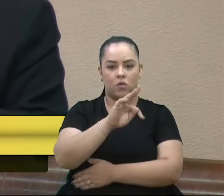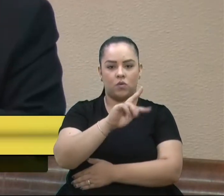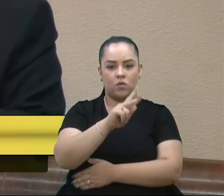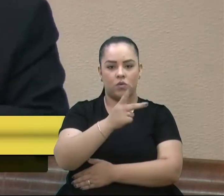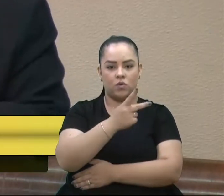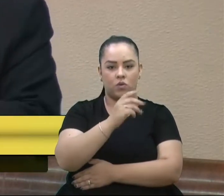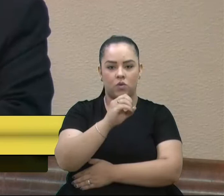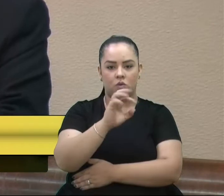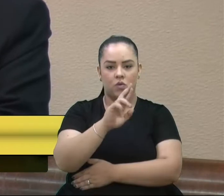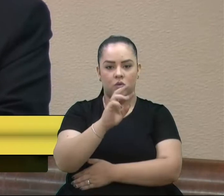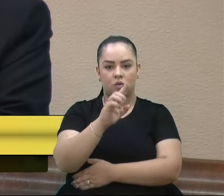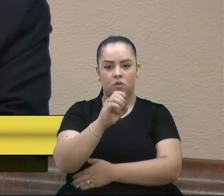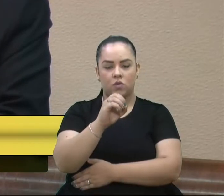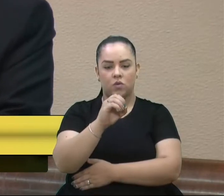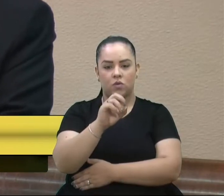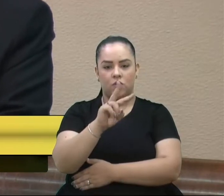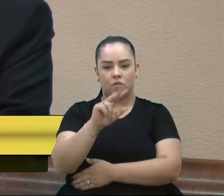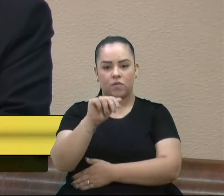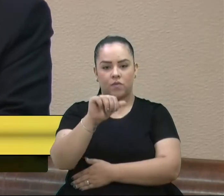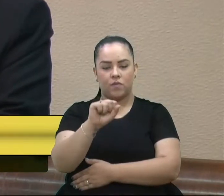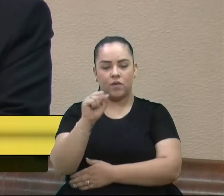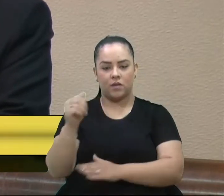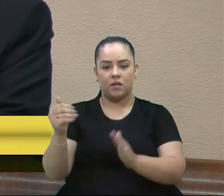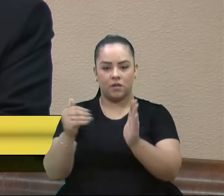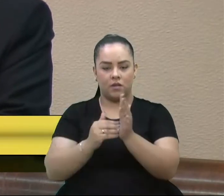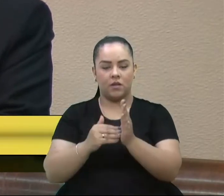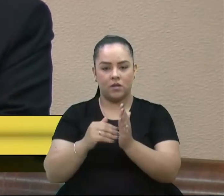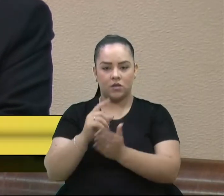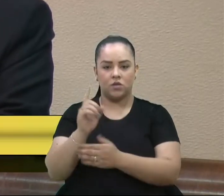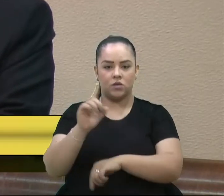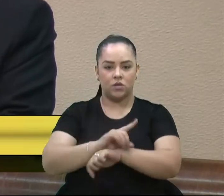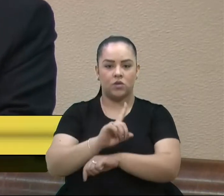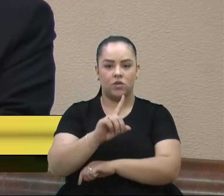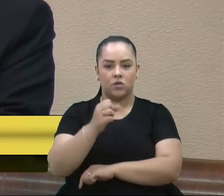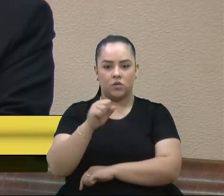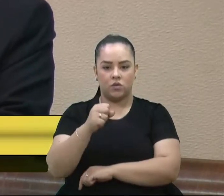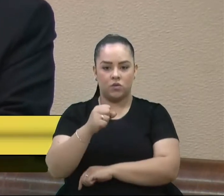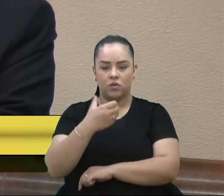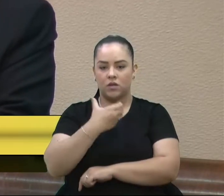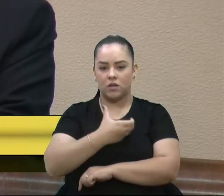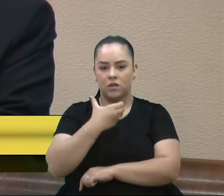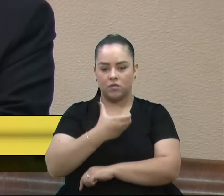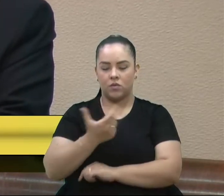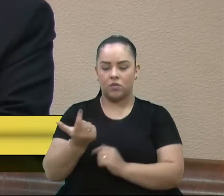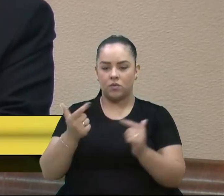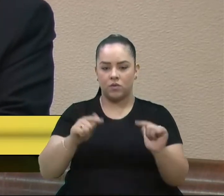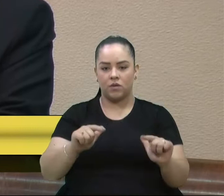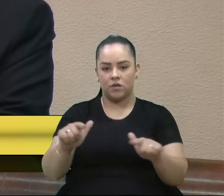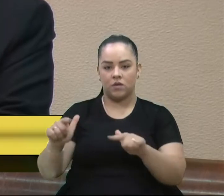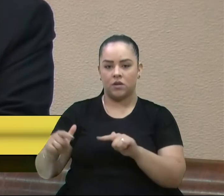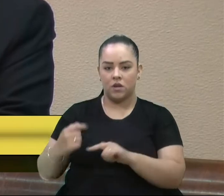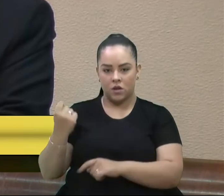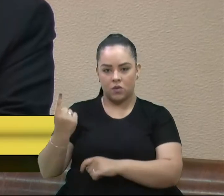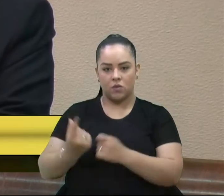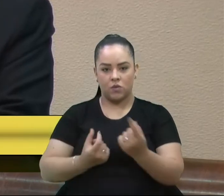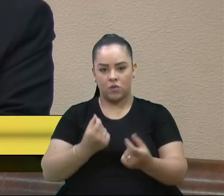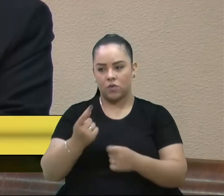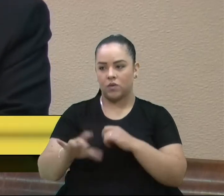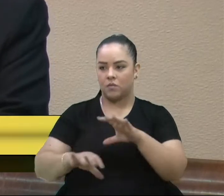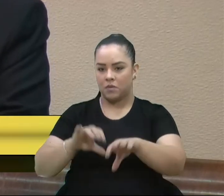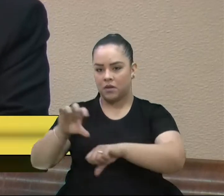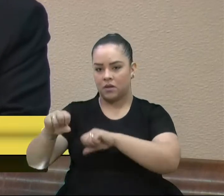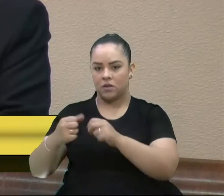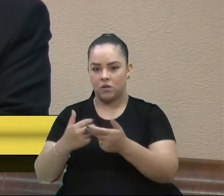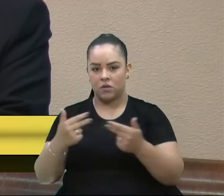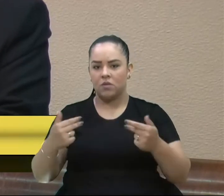E essa campanha irá até o dia 18 de dezembro. E os postos, alguns postos de arrecadação, porque a situação